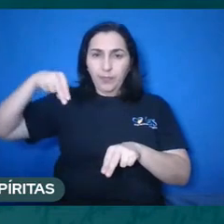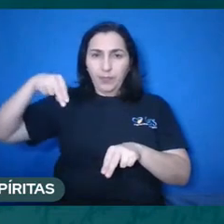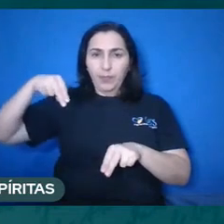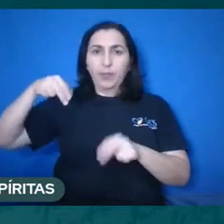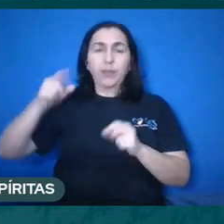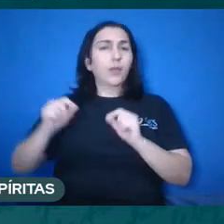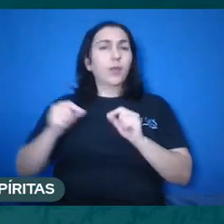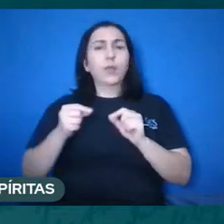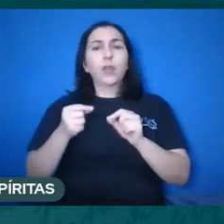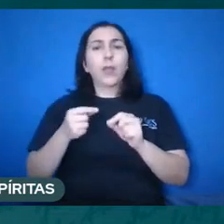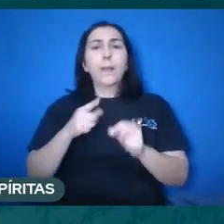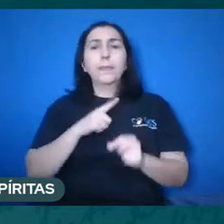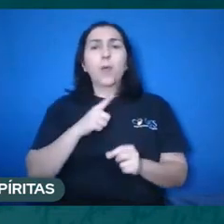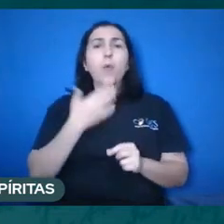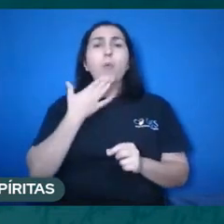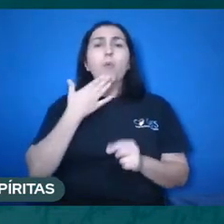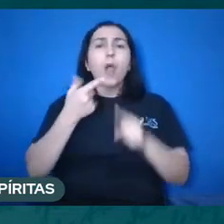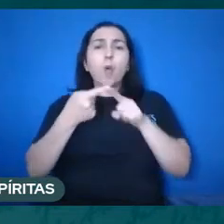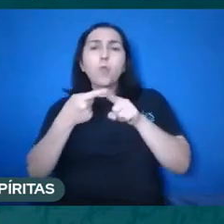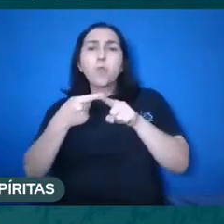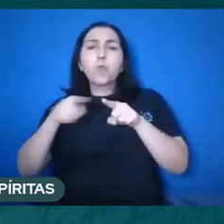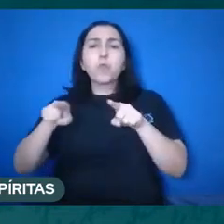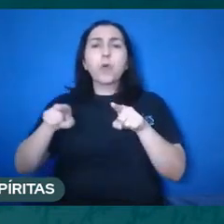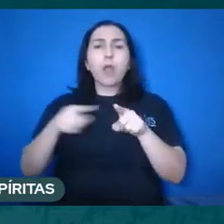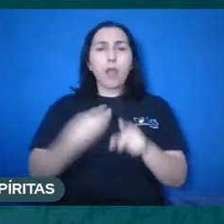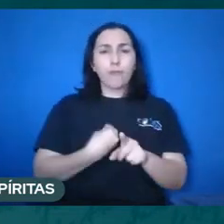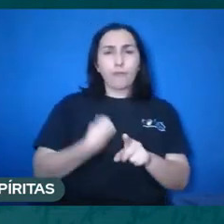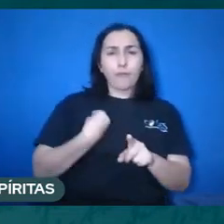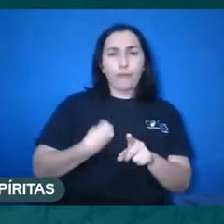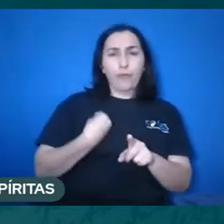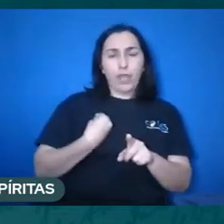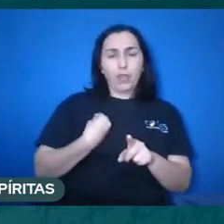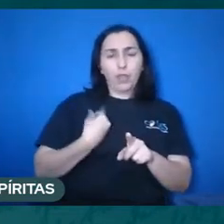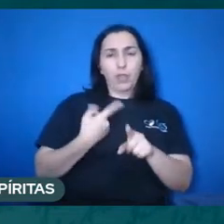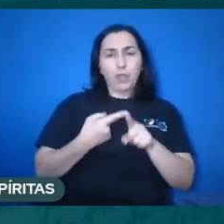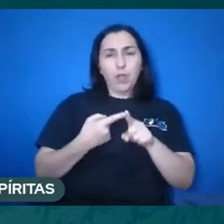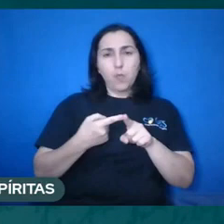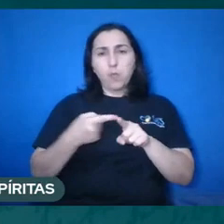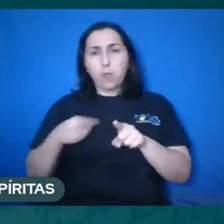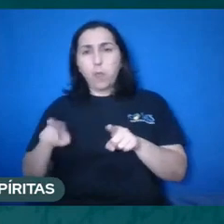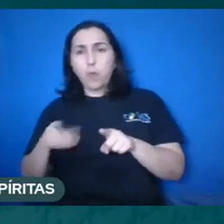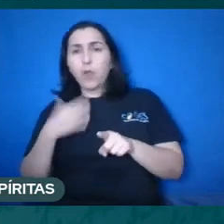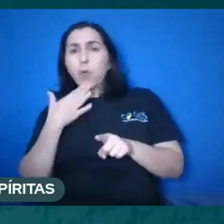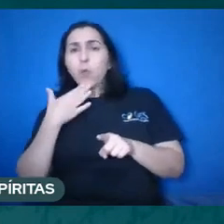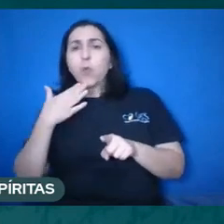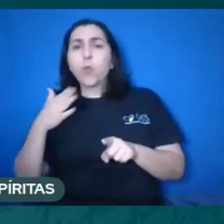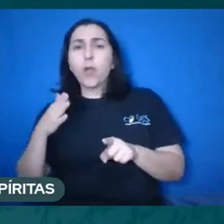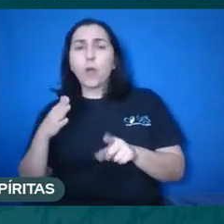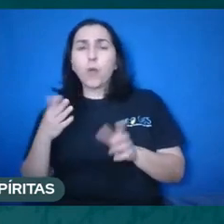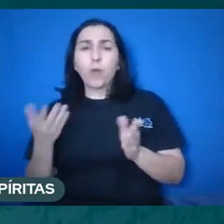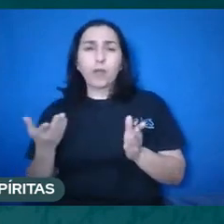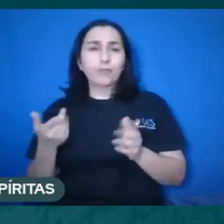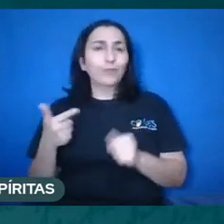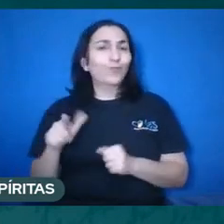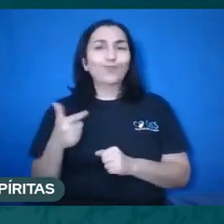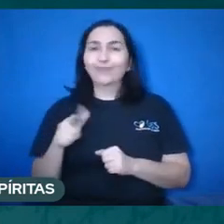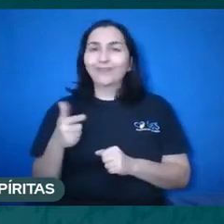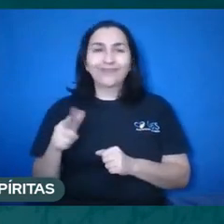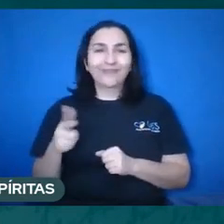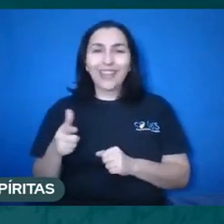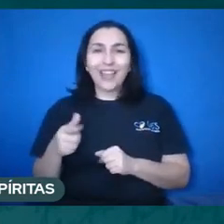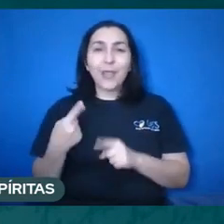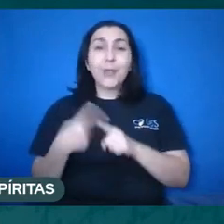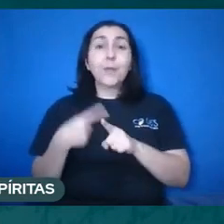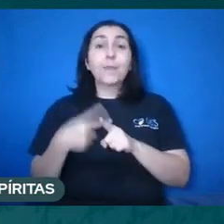contrário de vida, e aí ele raciocina que o contrário de vida não existe, porque ele